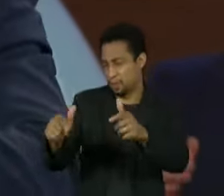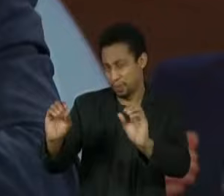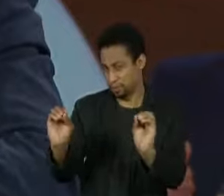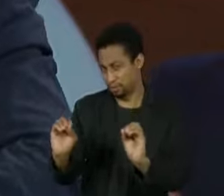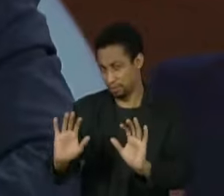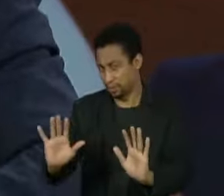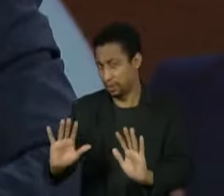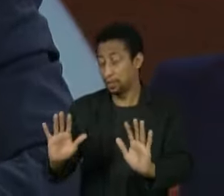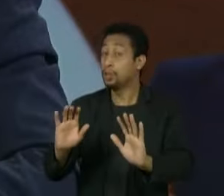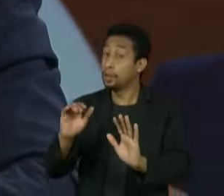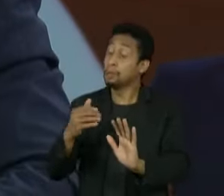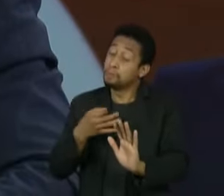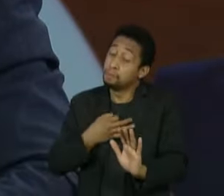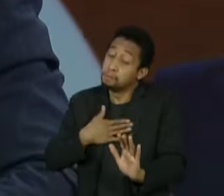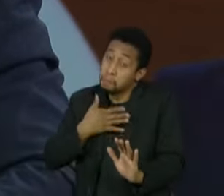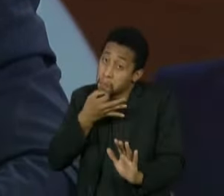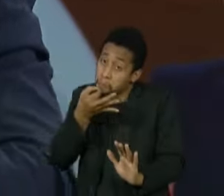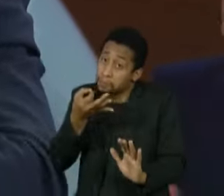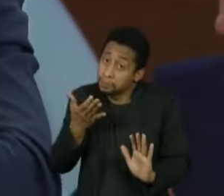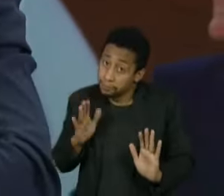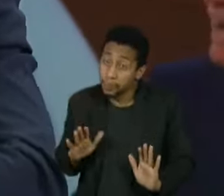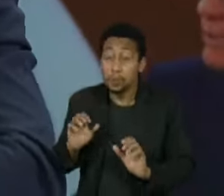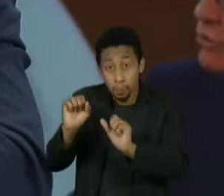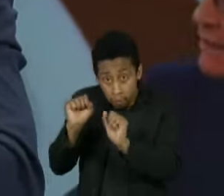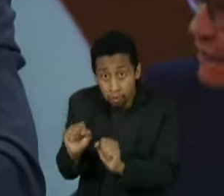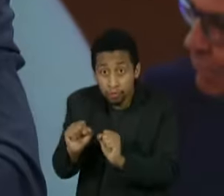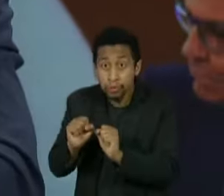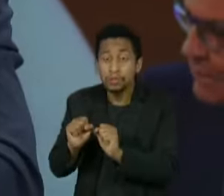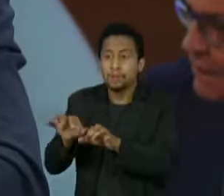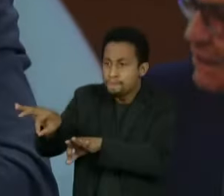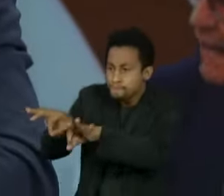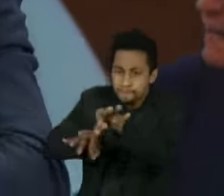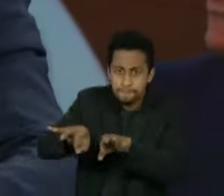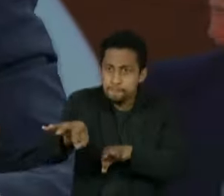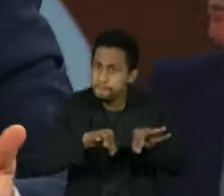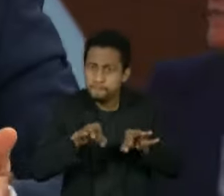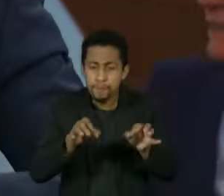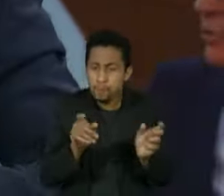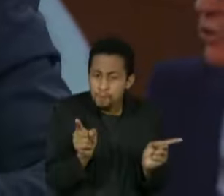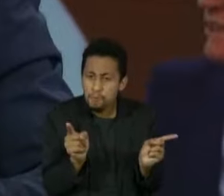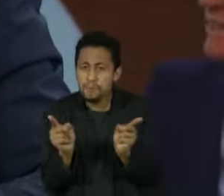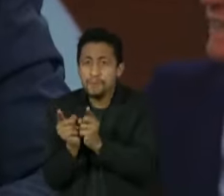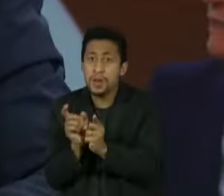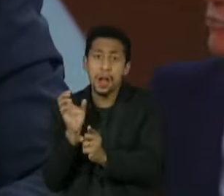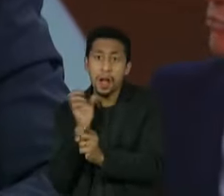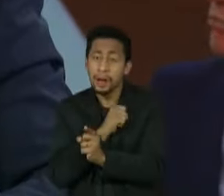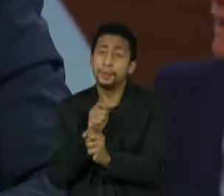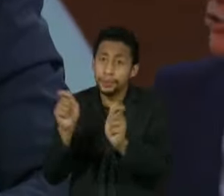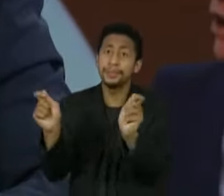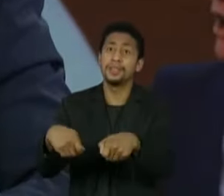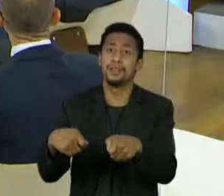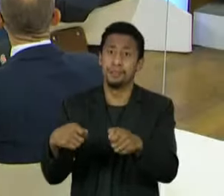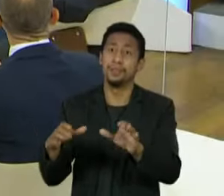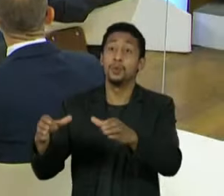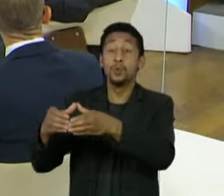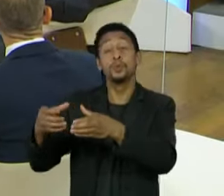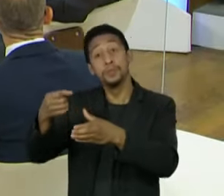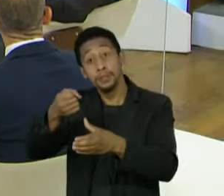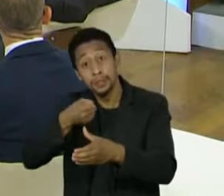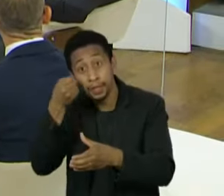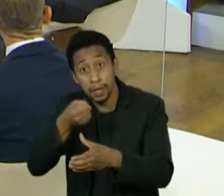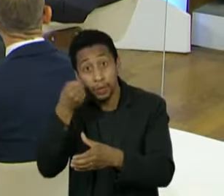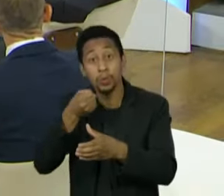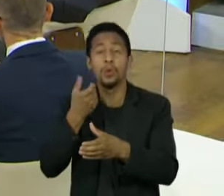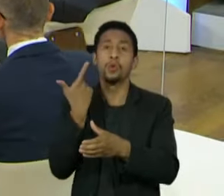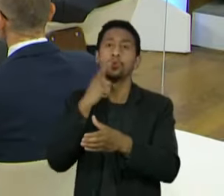falo que poderia ter otimizado o tempo e daria para os senadores terem um maior conjunto